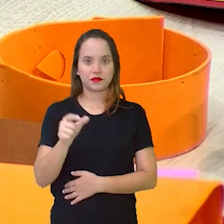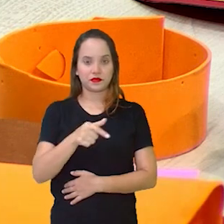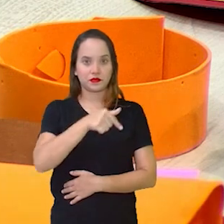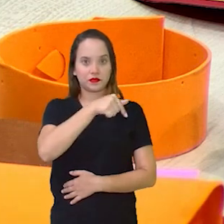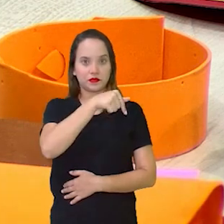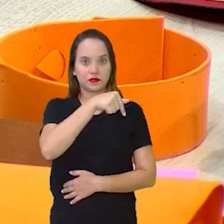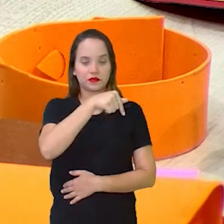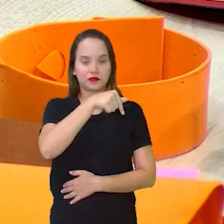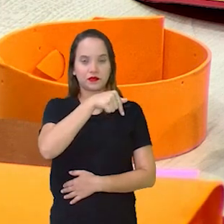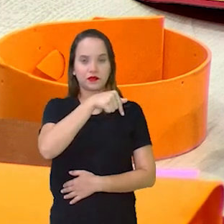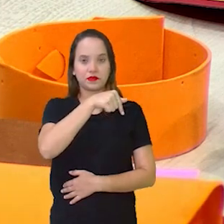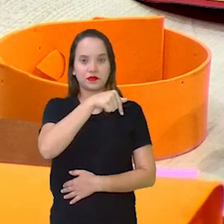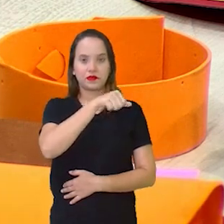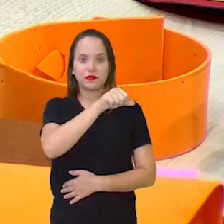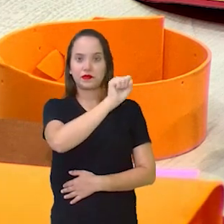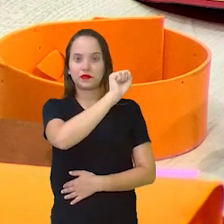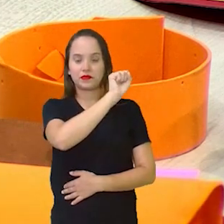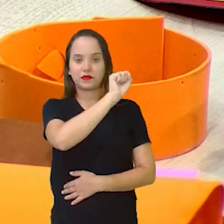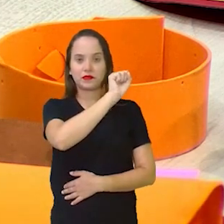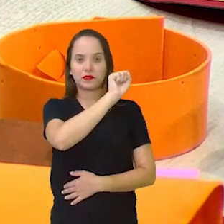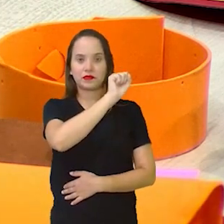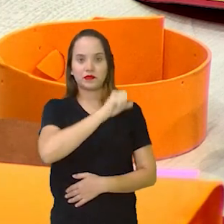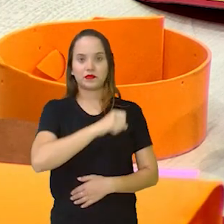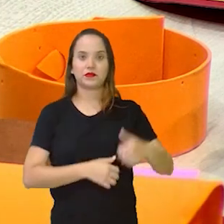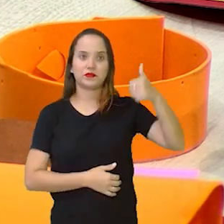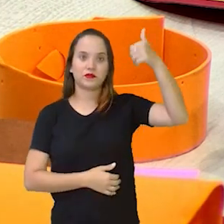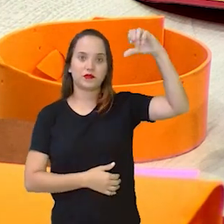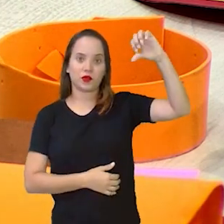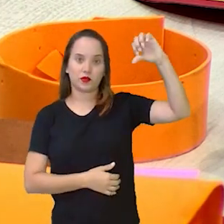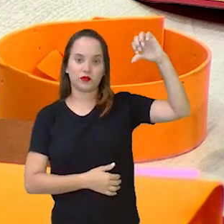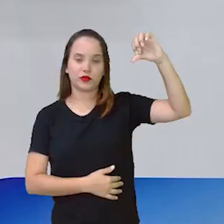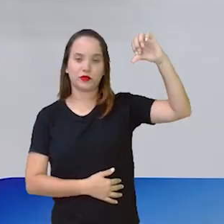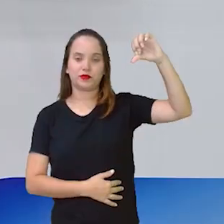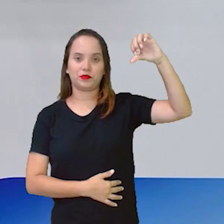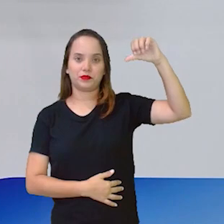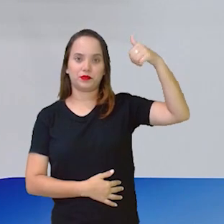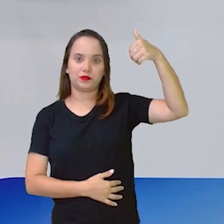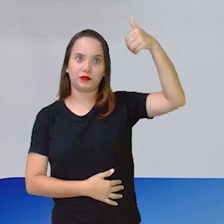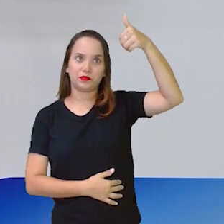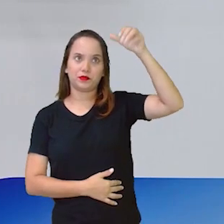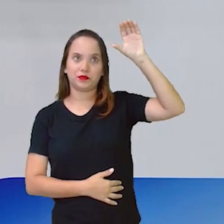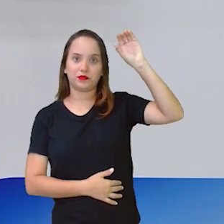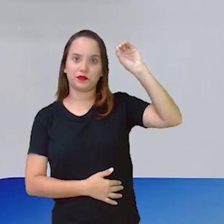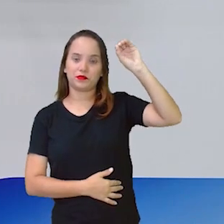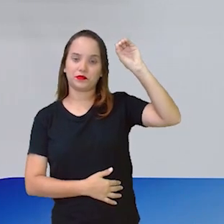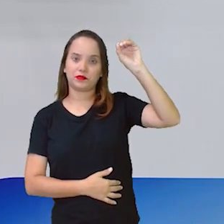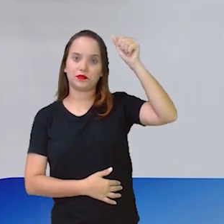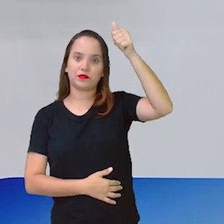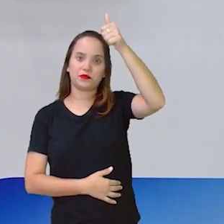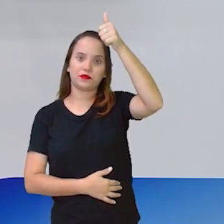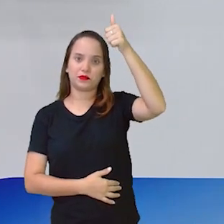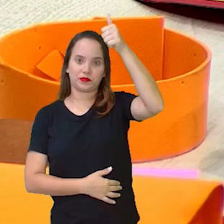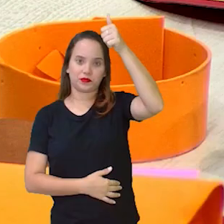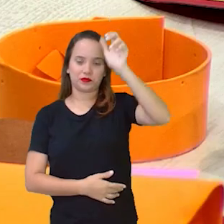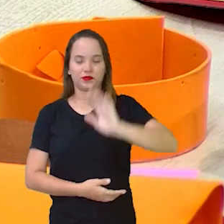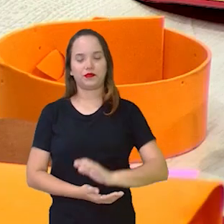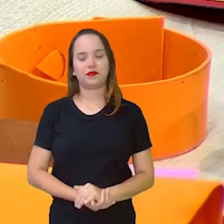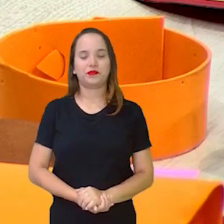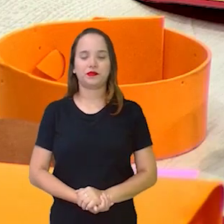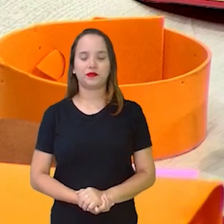sete, oito, nove, dez, onze.